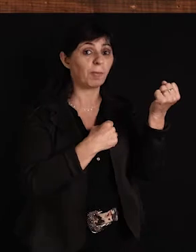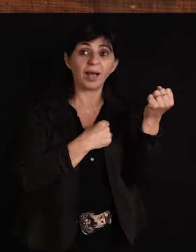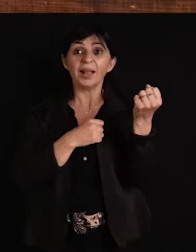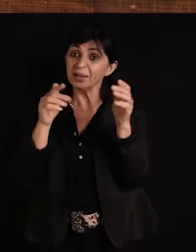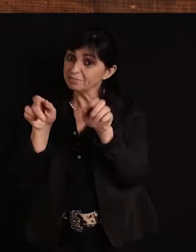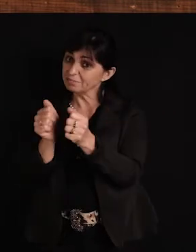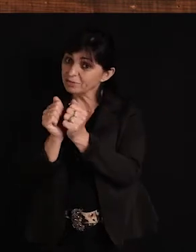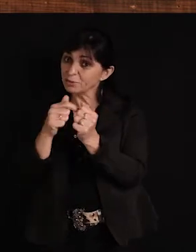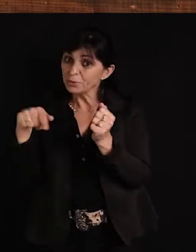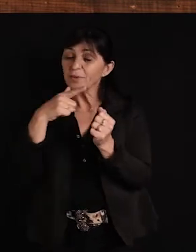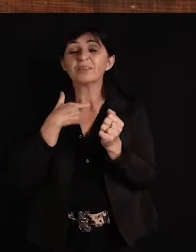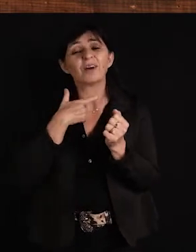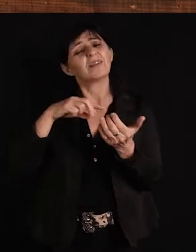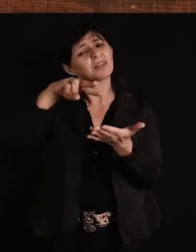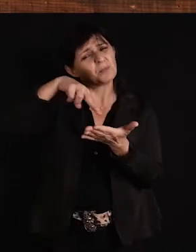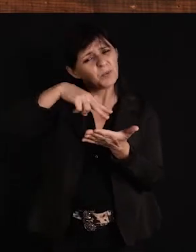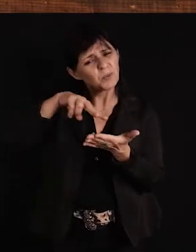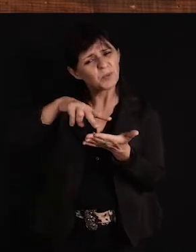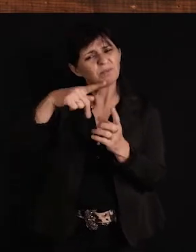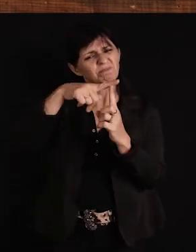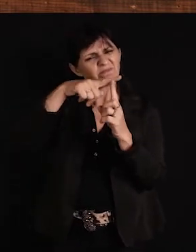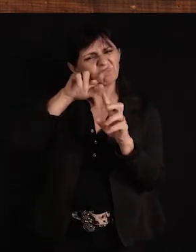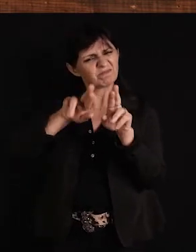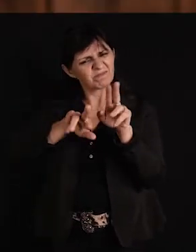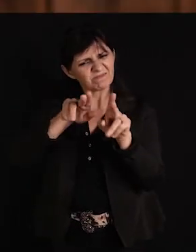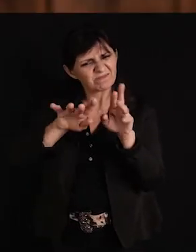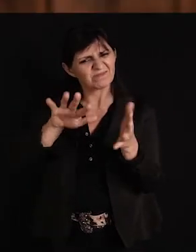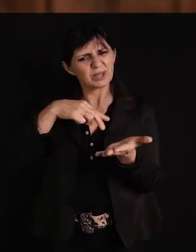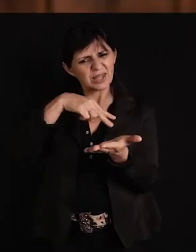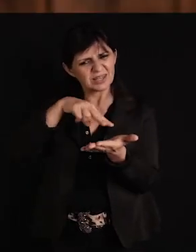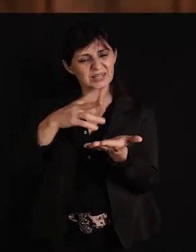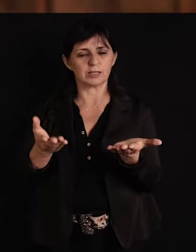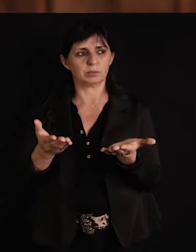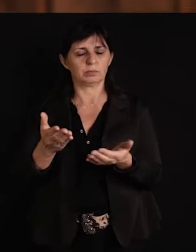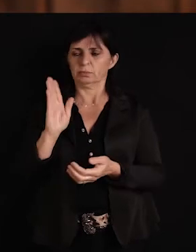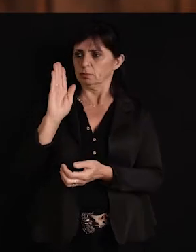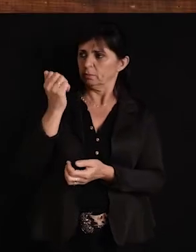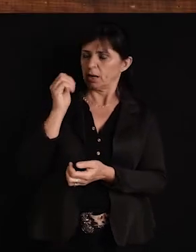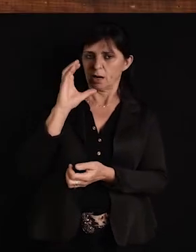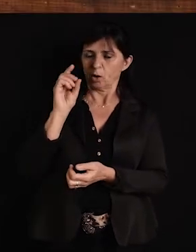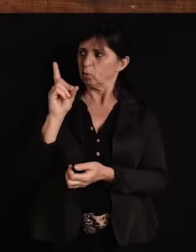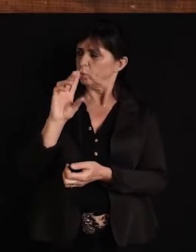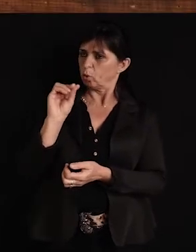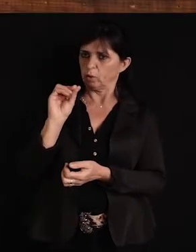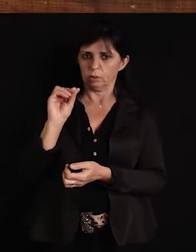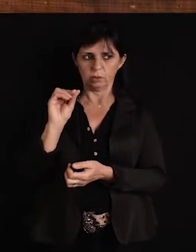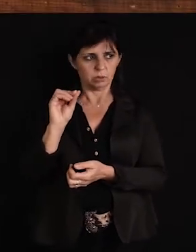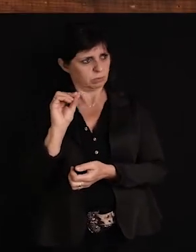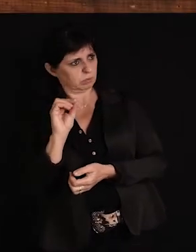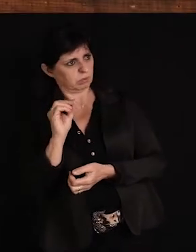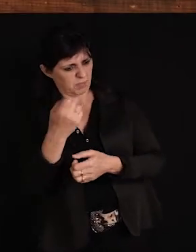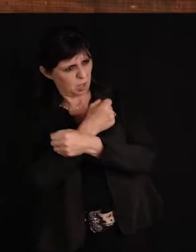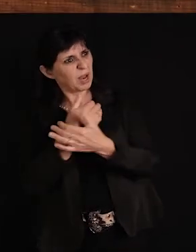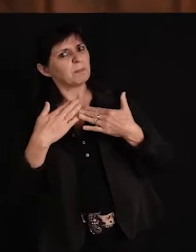gosta muito de rancheira, marchinha e chamamé e coisa e tal. E o Bakudo olhou pra ele e disse, tá vendo que sonho?